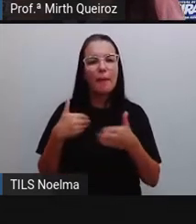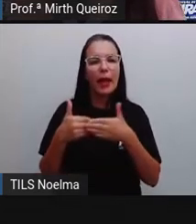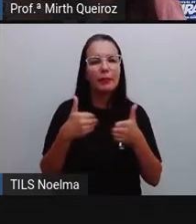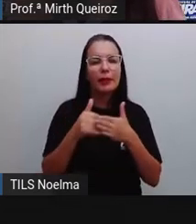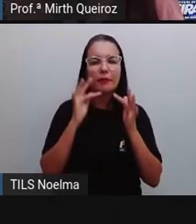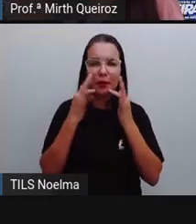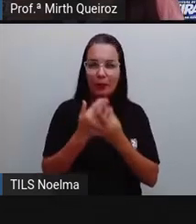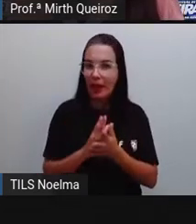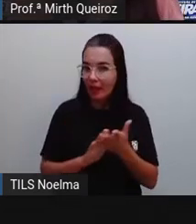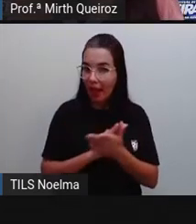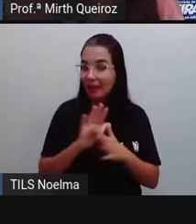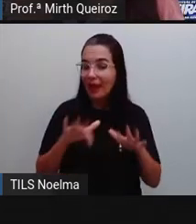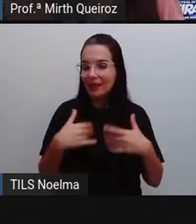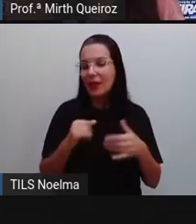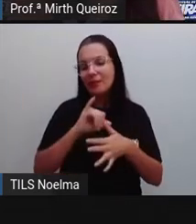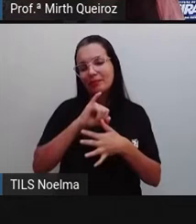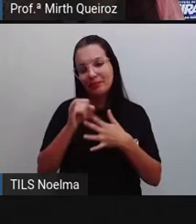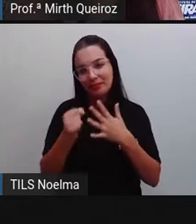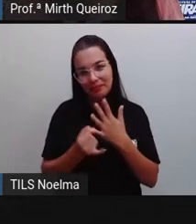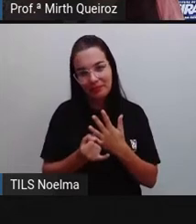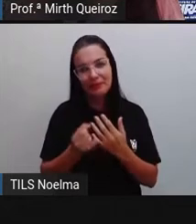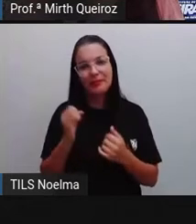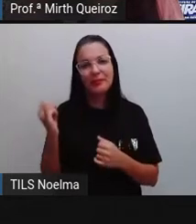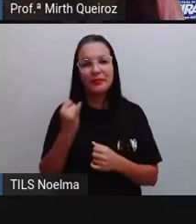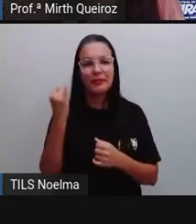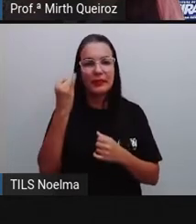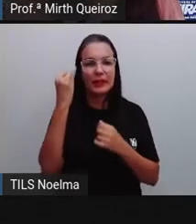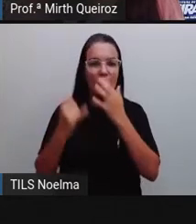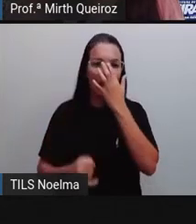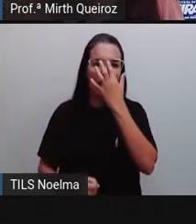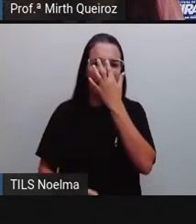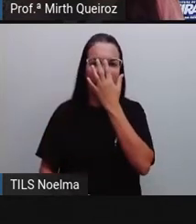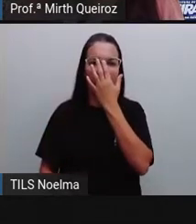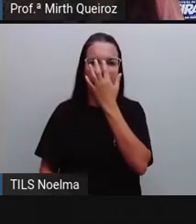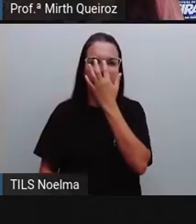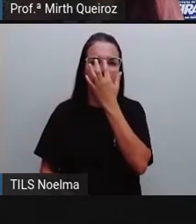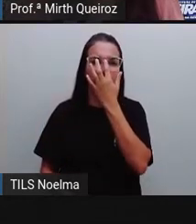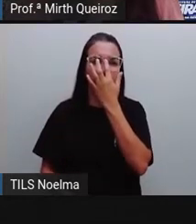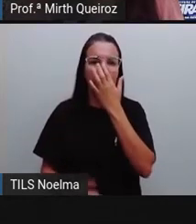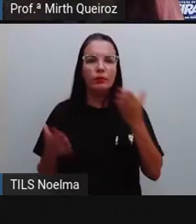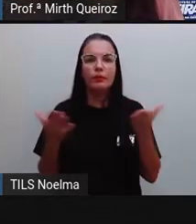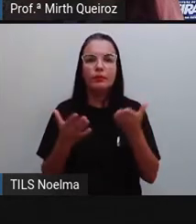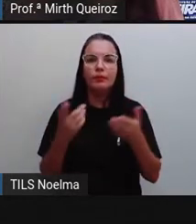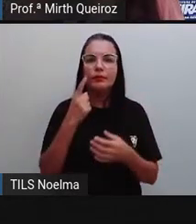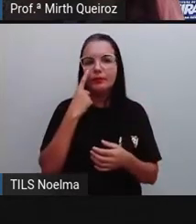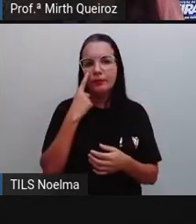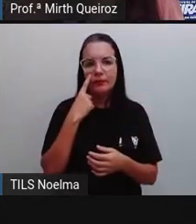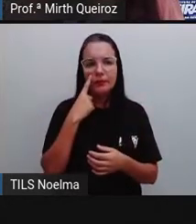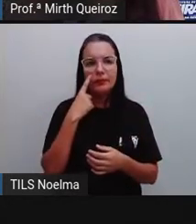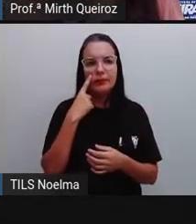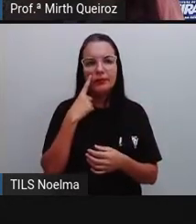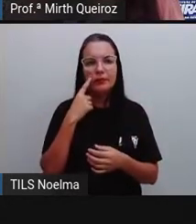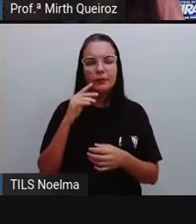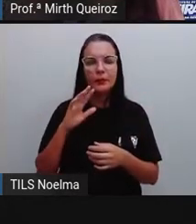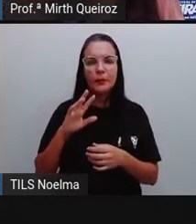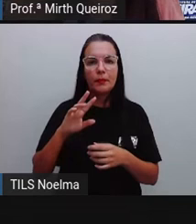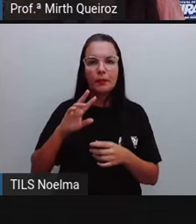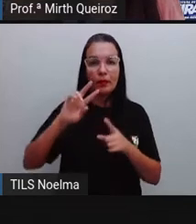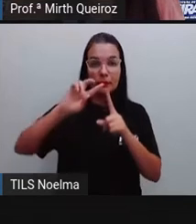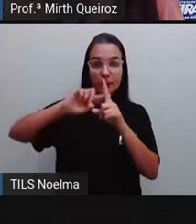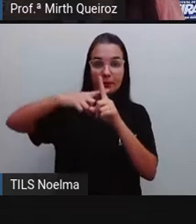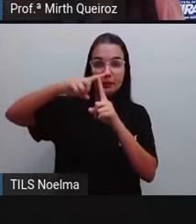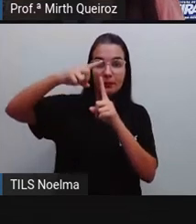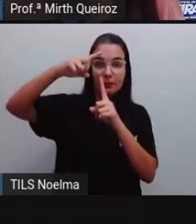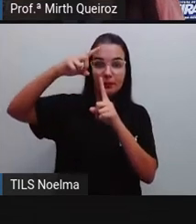mais tempo aí nas redes sociais. Confira o ranking dos 10 países que mais passaram tempo